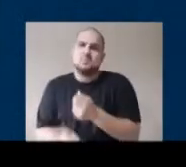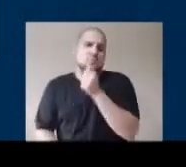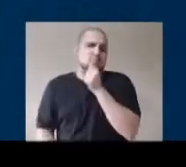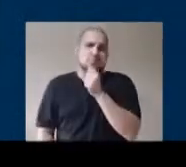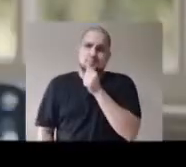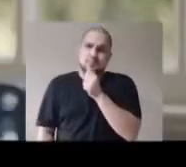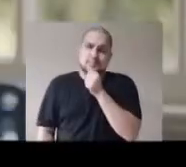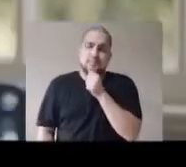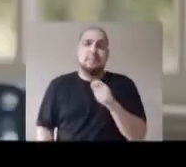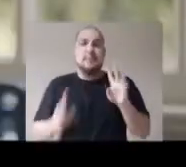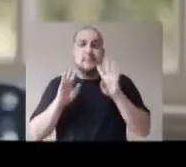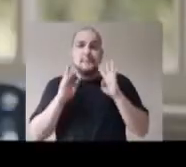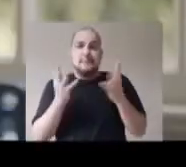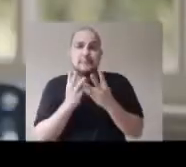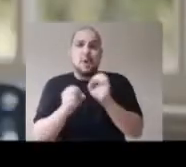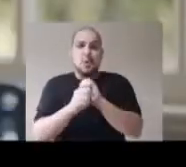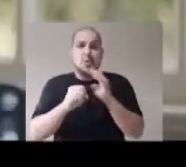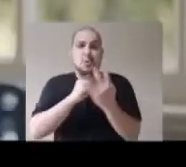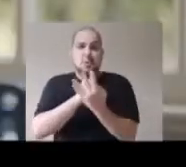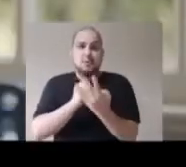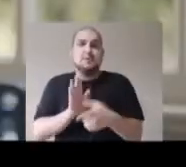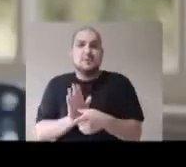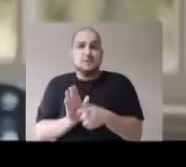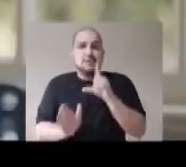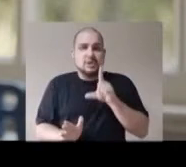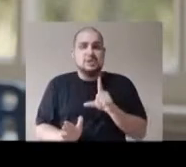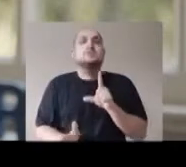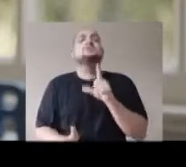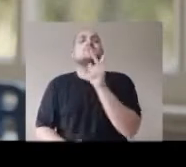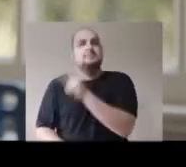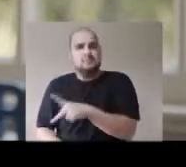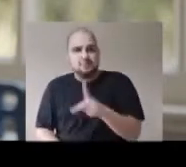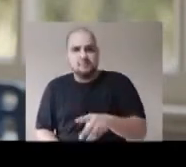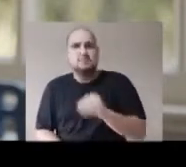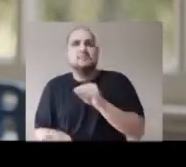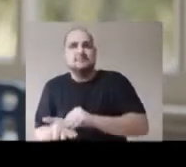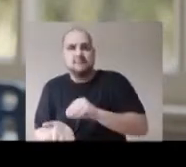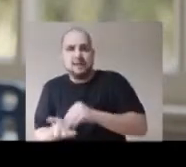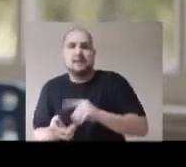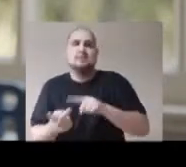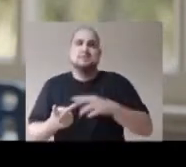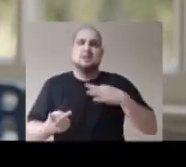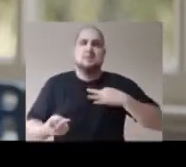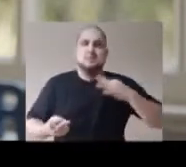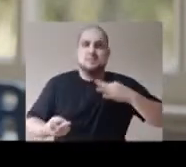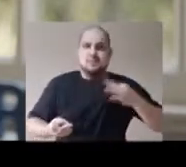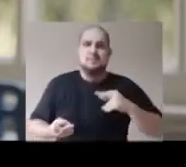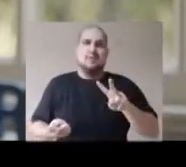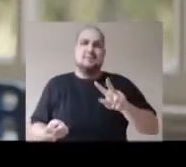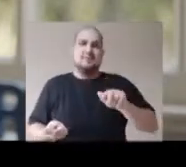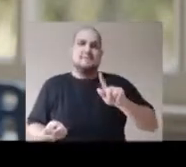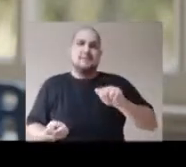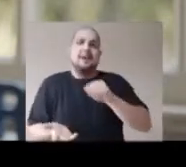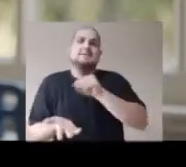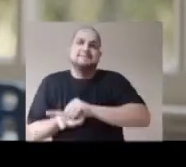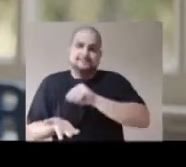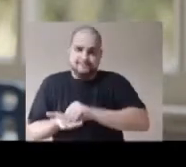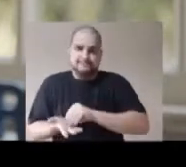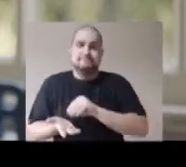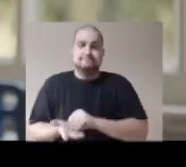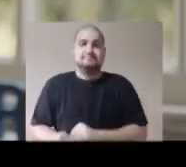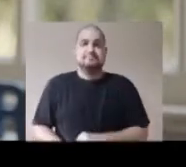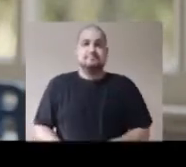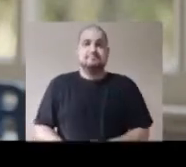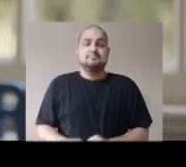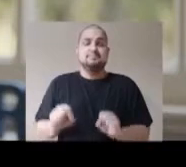às aulas. E mesmo antes da pandemia, já faltavam professores, uniformes e vagas em creches. Na